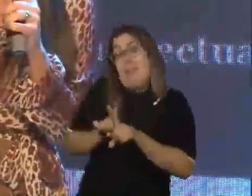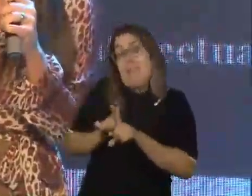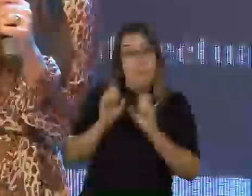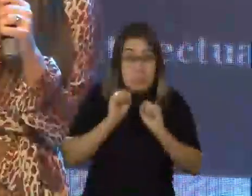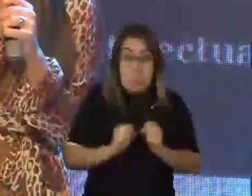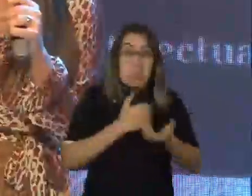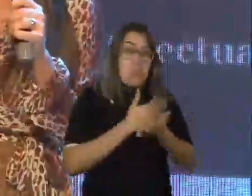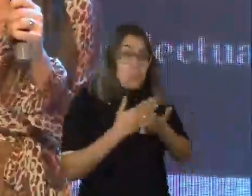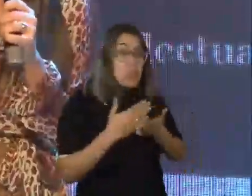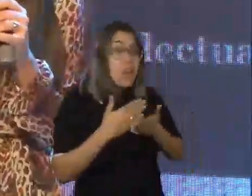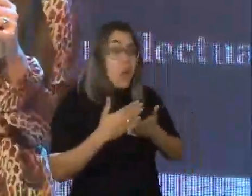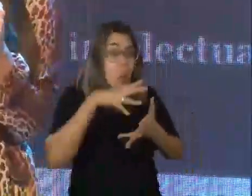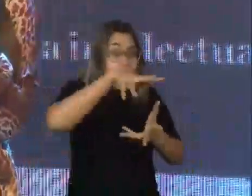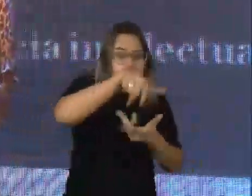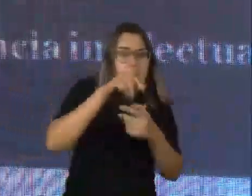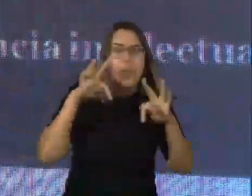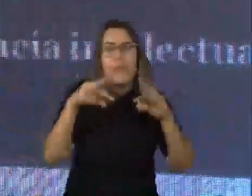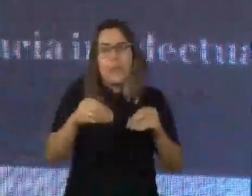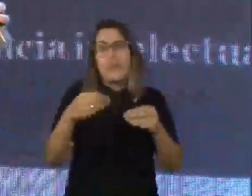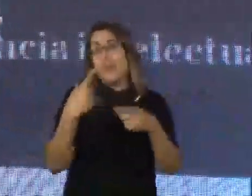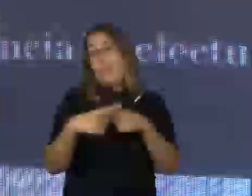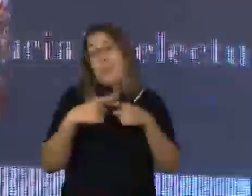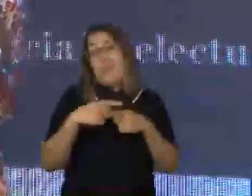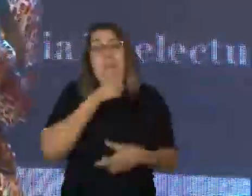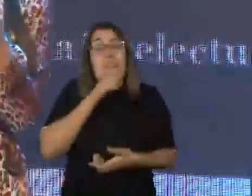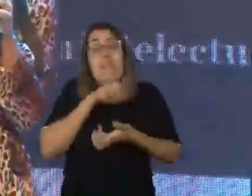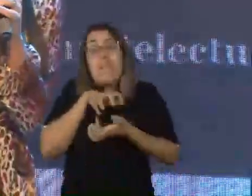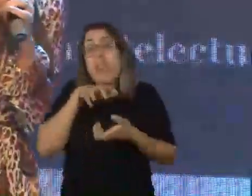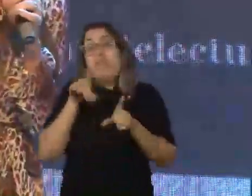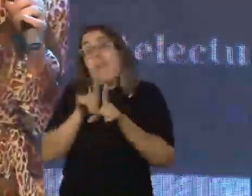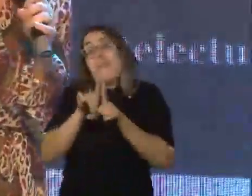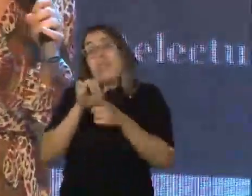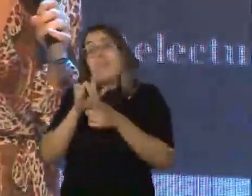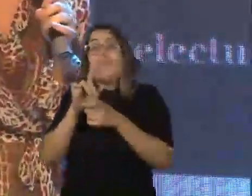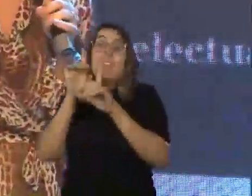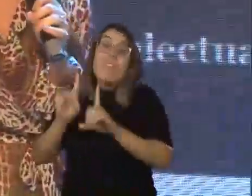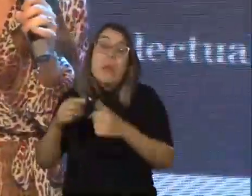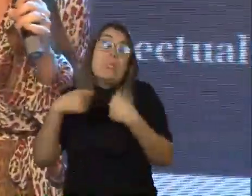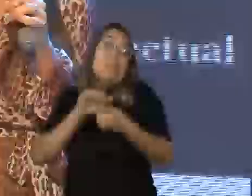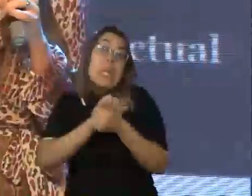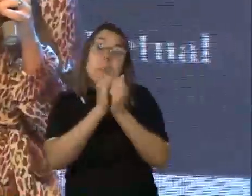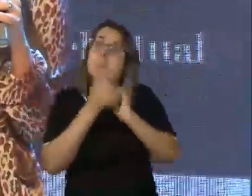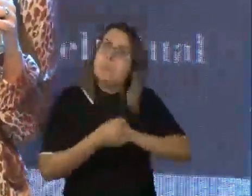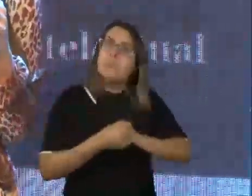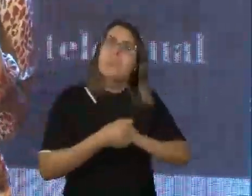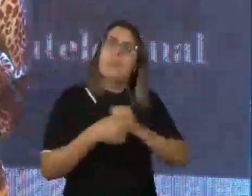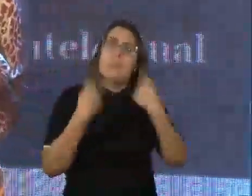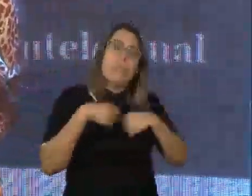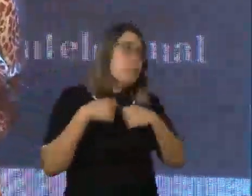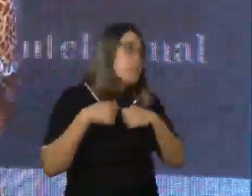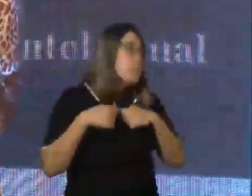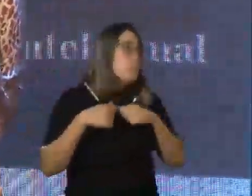começar a pensar no mundo para todos, com todas as adaptações necessárias para a gente pensar um desenho